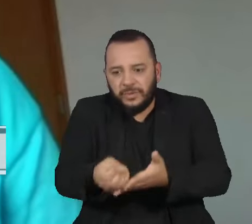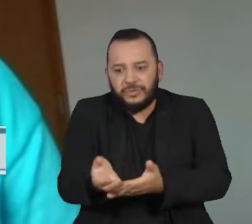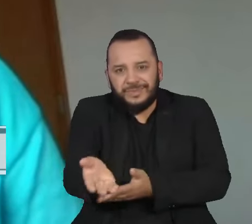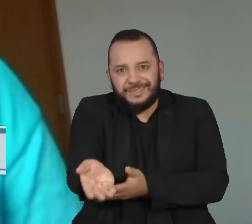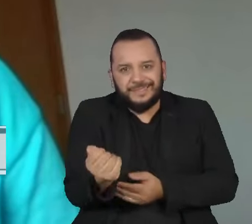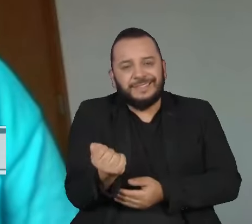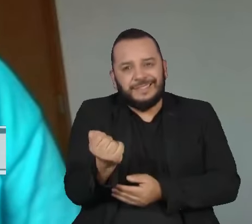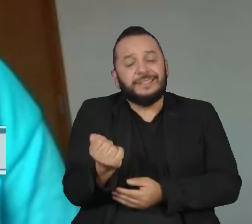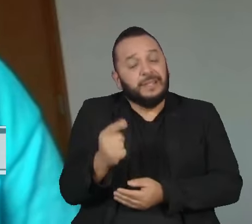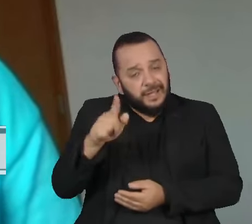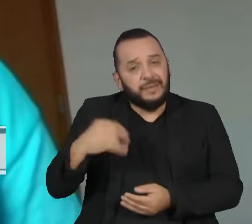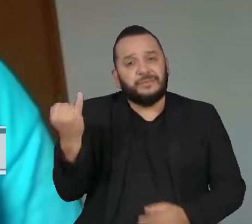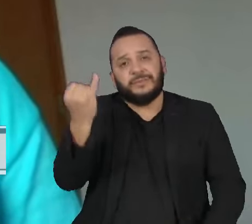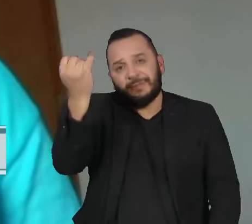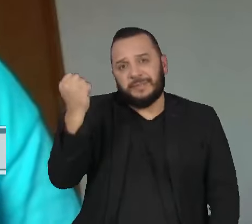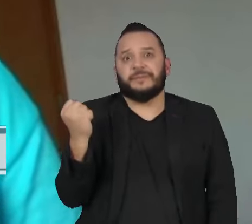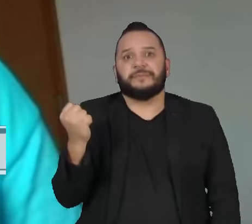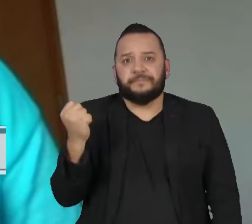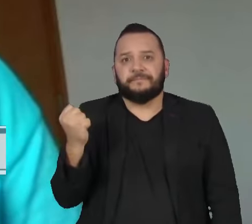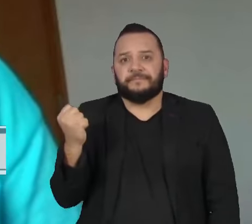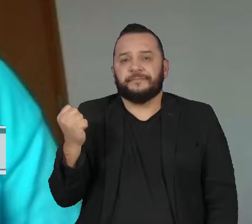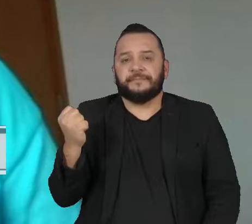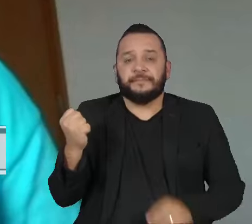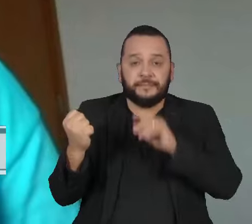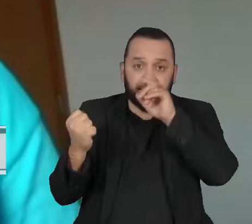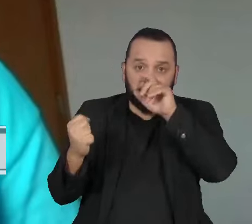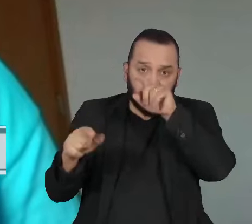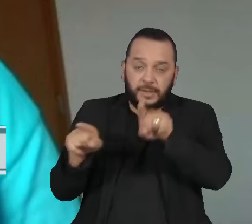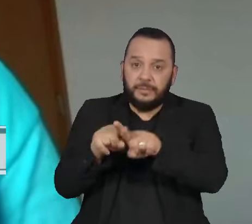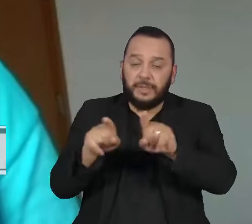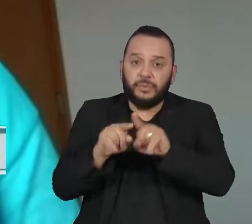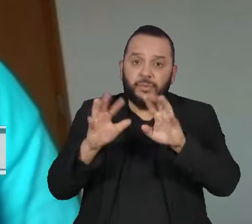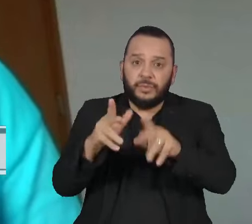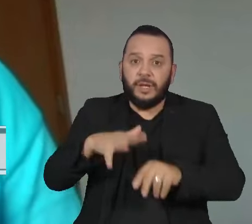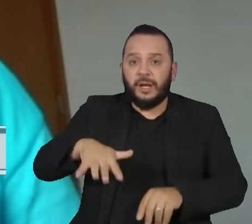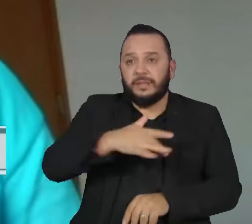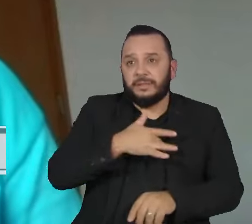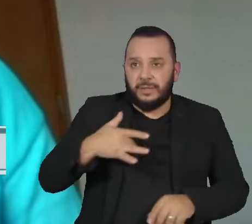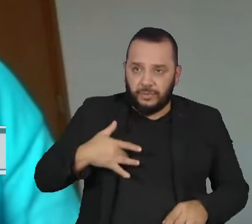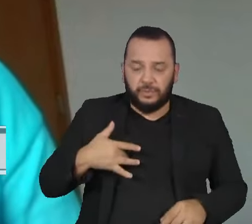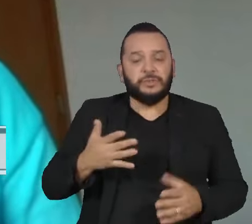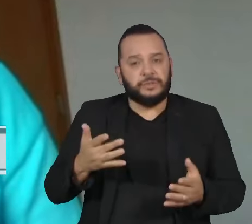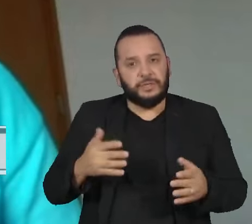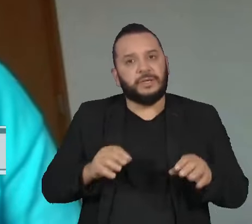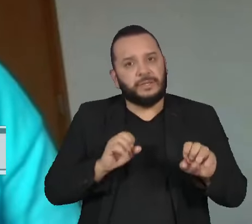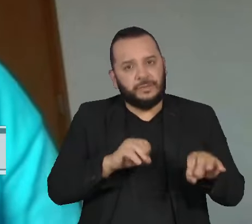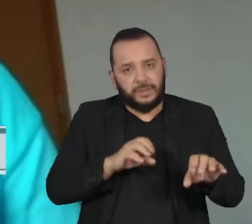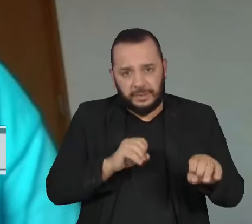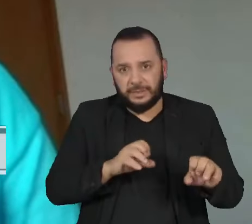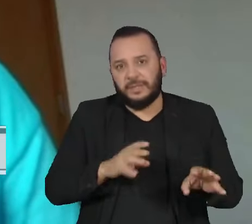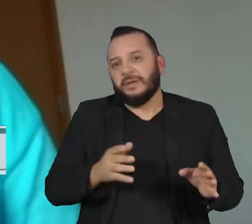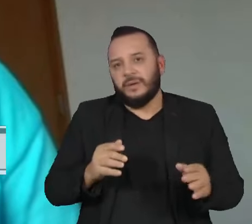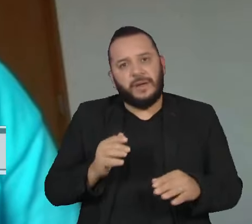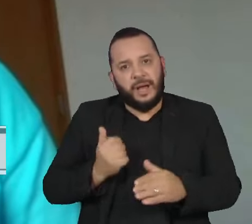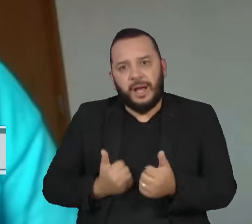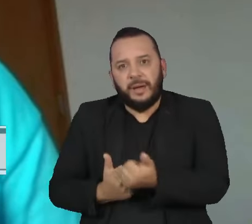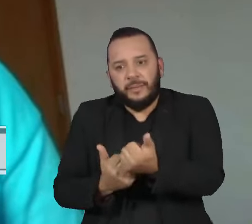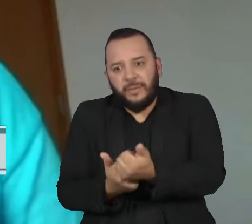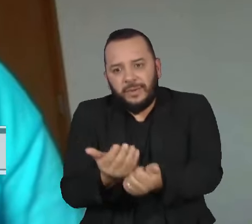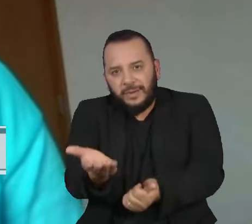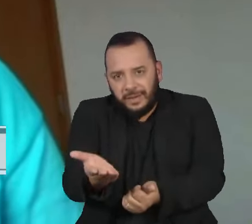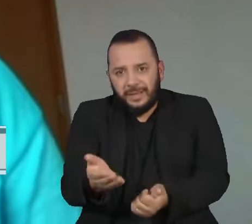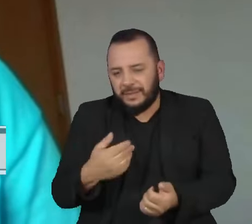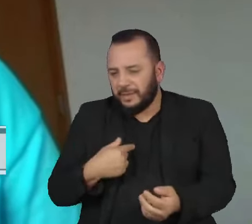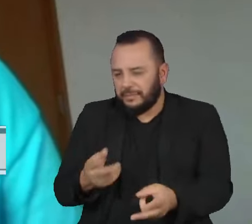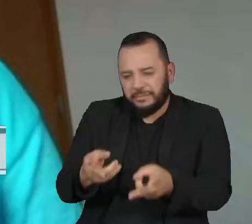E é muito importante que todos os serviços, saúde, educação, assistência, percebeu o sinal de que uma criança pode estar sendo vítima